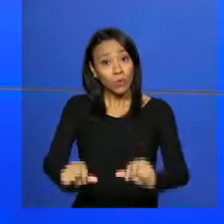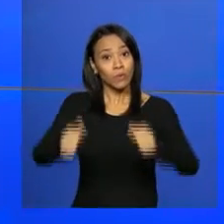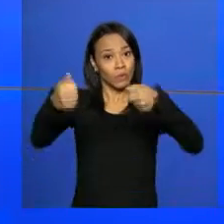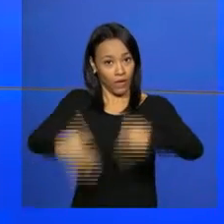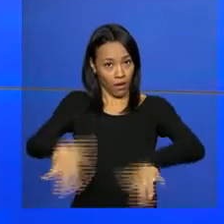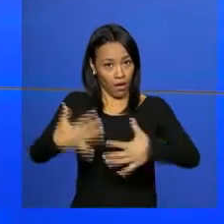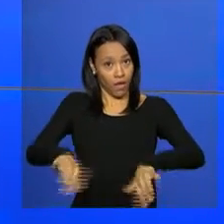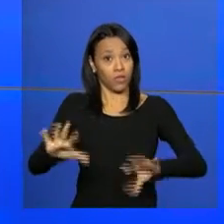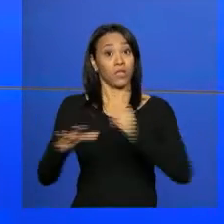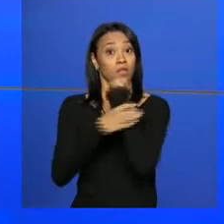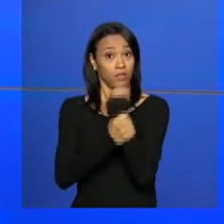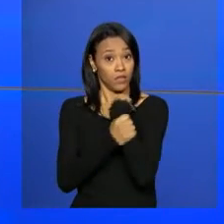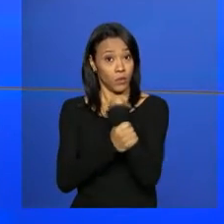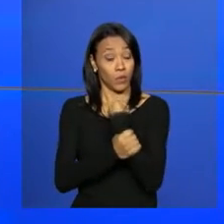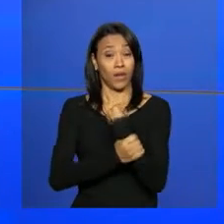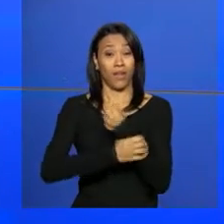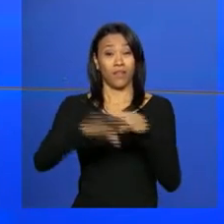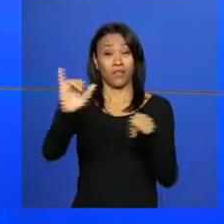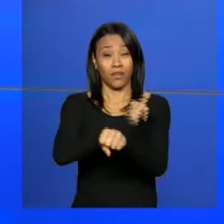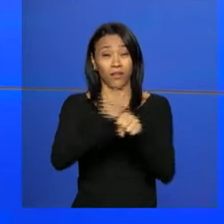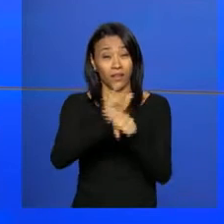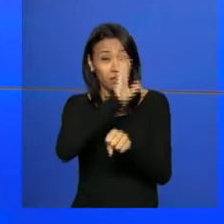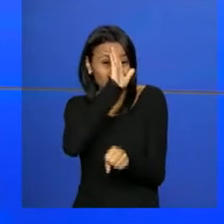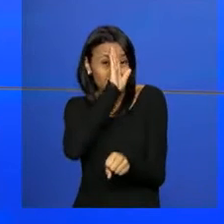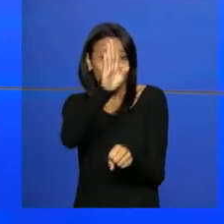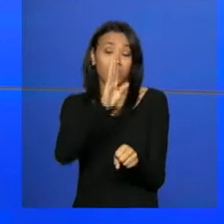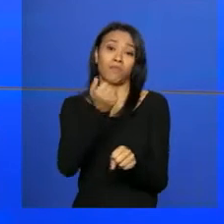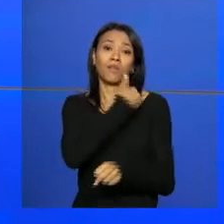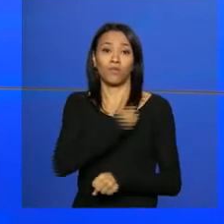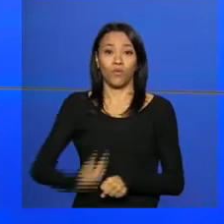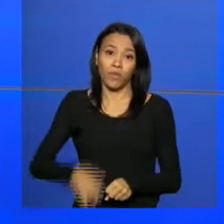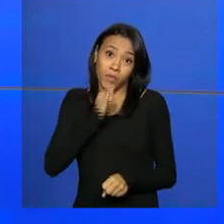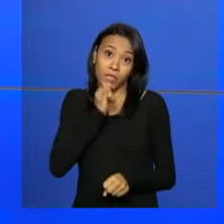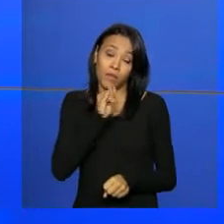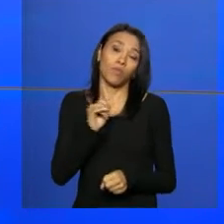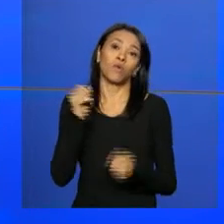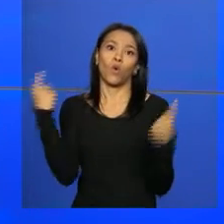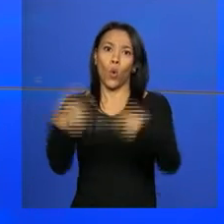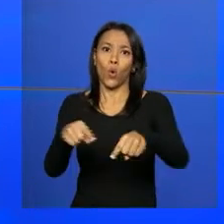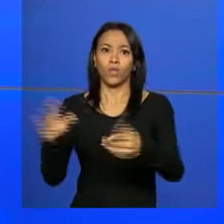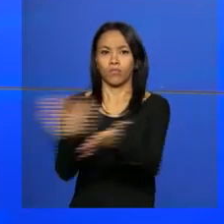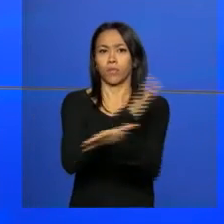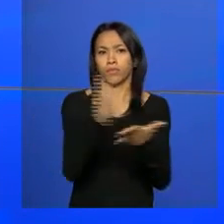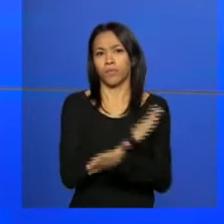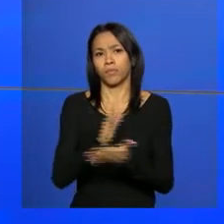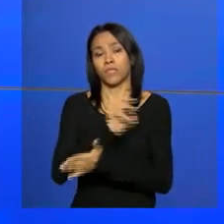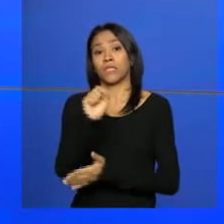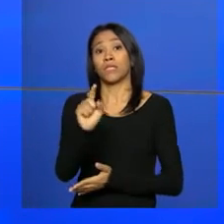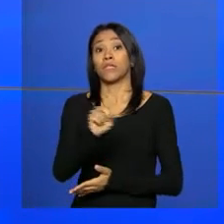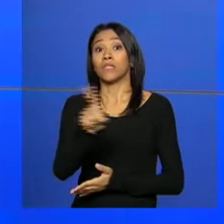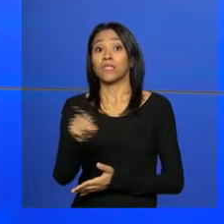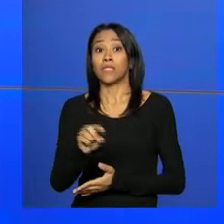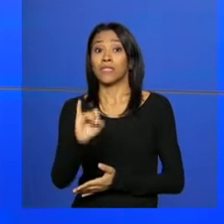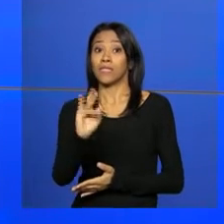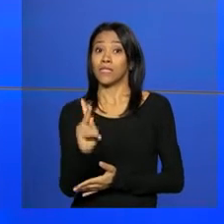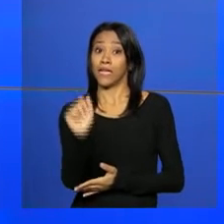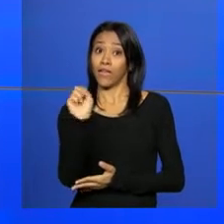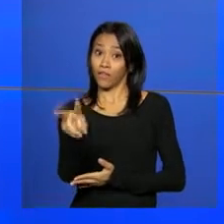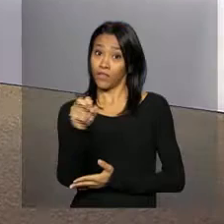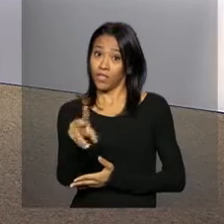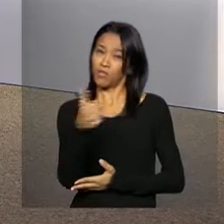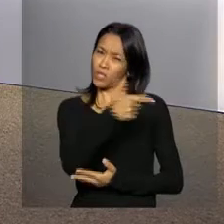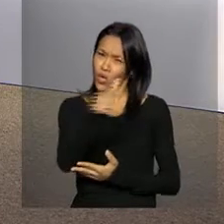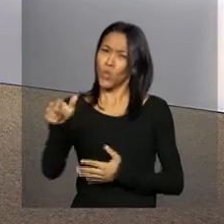garantir ações prioritárias do governo, como o enfrentamento ao zika vírus e das demais doenças transmitidas pelo mosquito Aedes